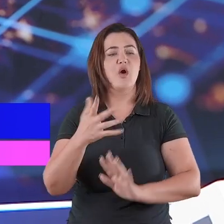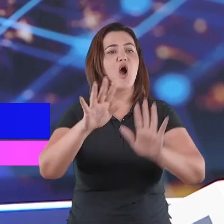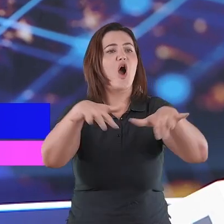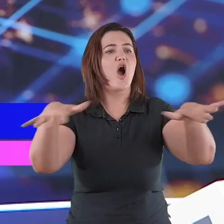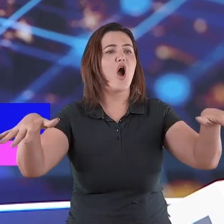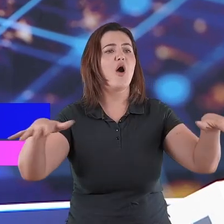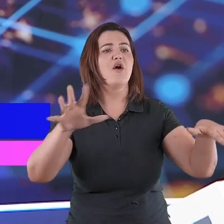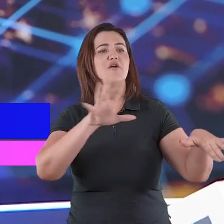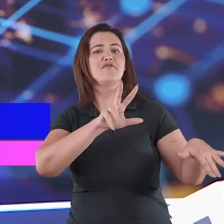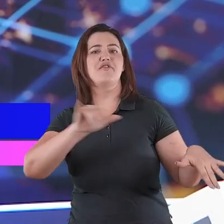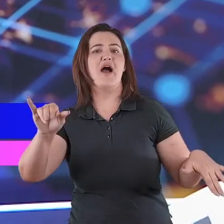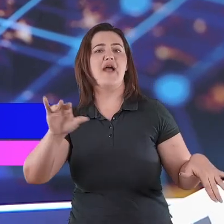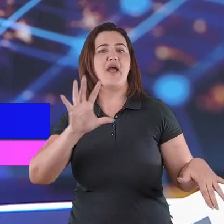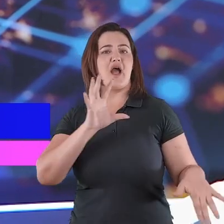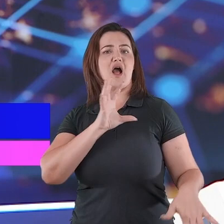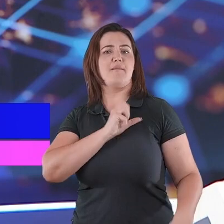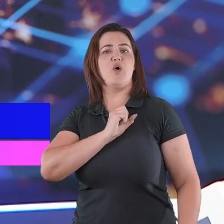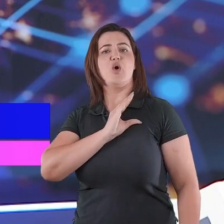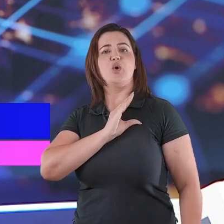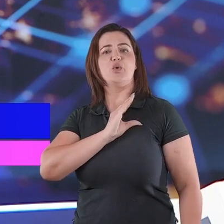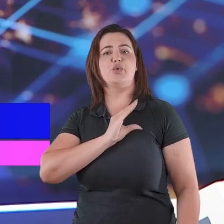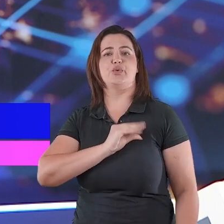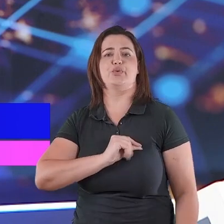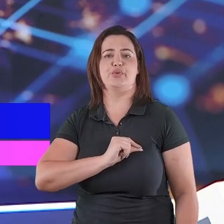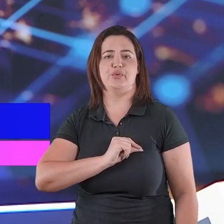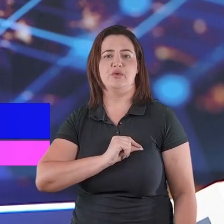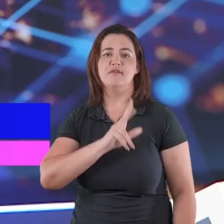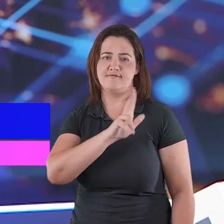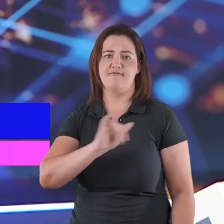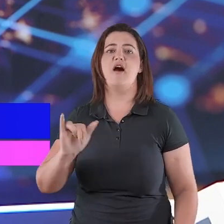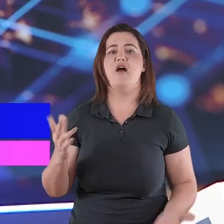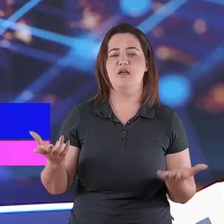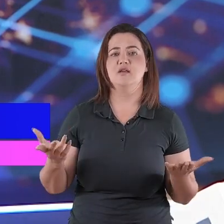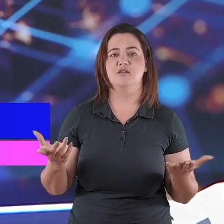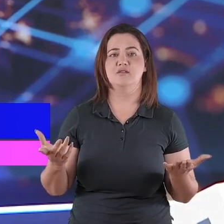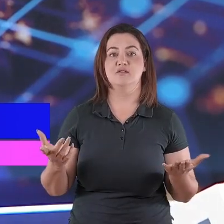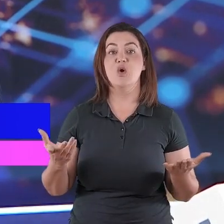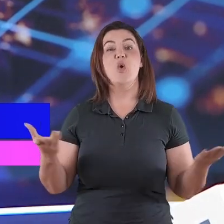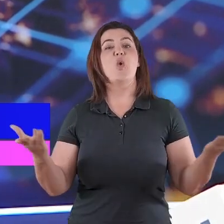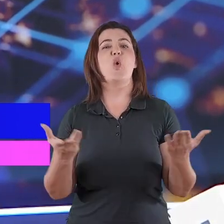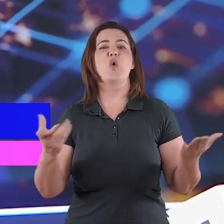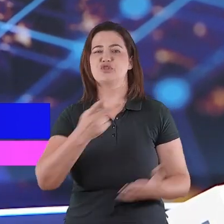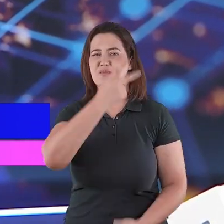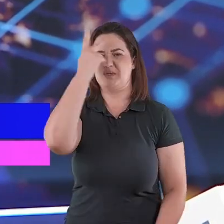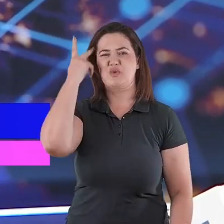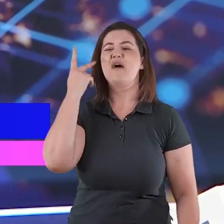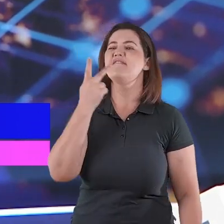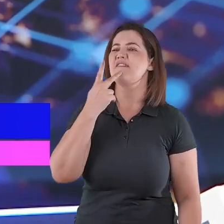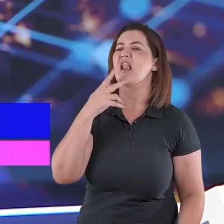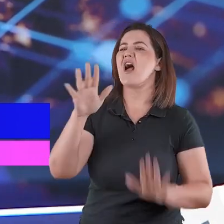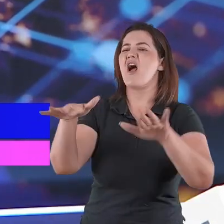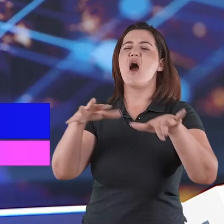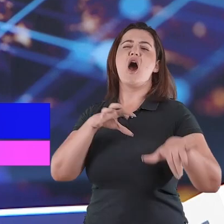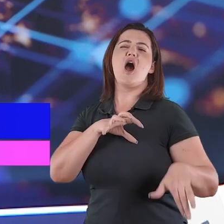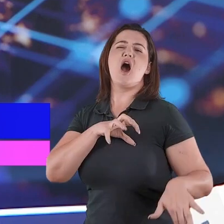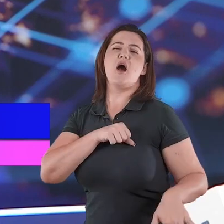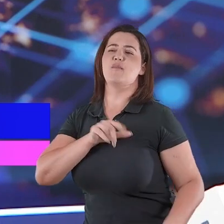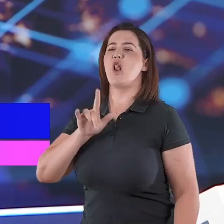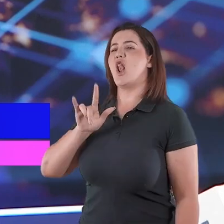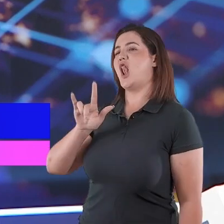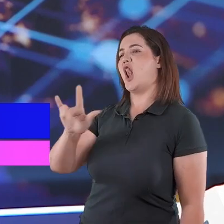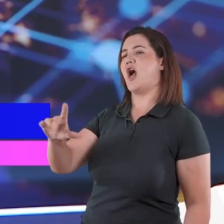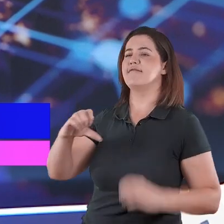com muita facilidade sobre o amor, mas têm muita dificuldade em praticar o amor. amor